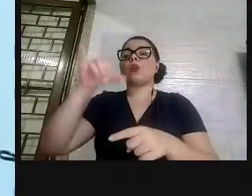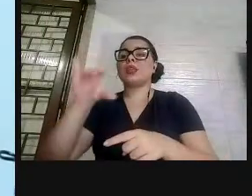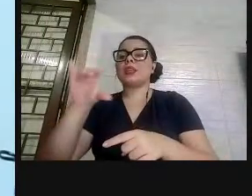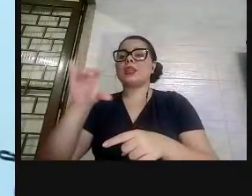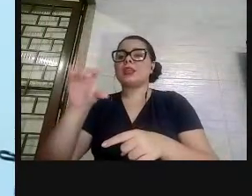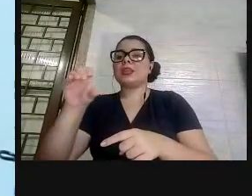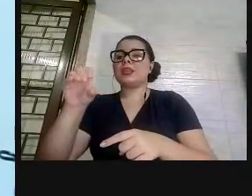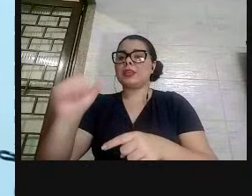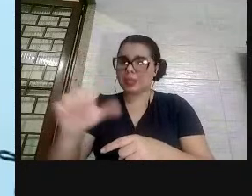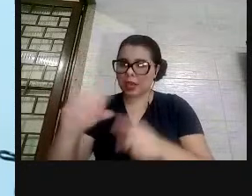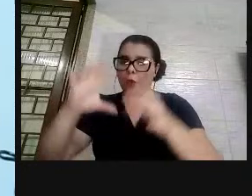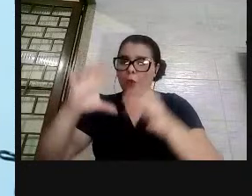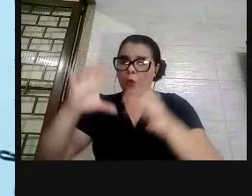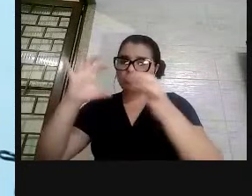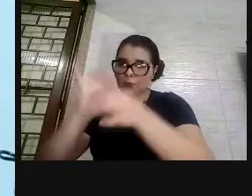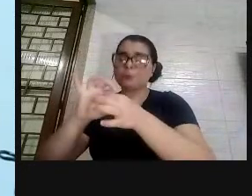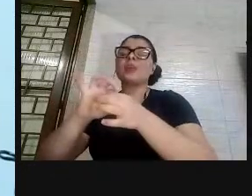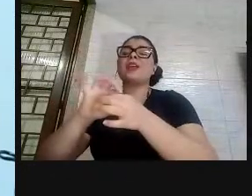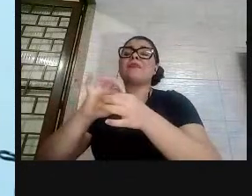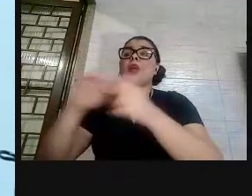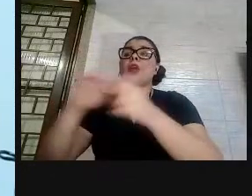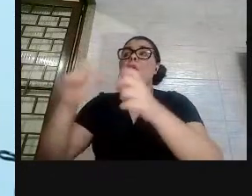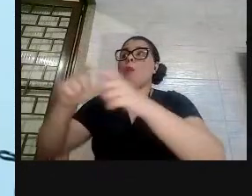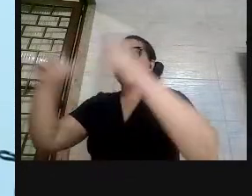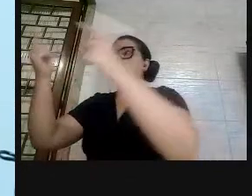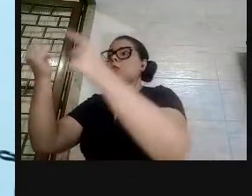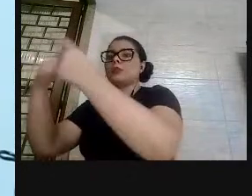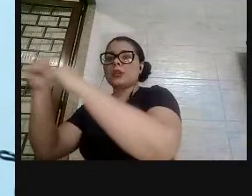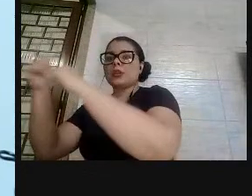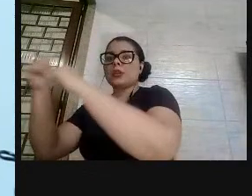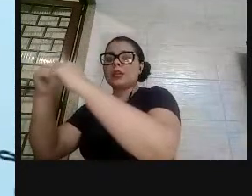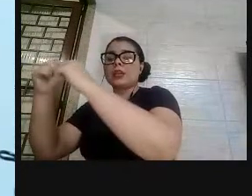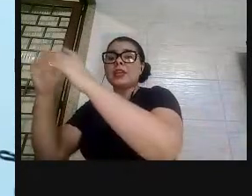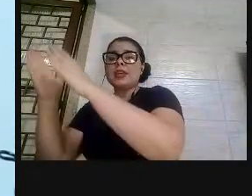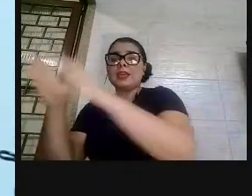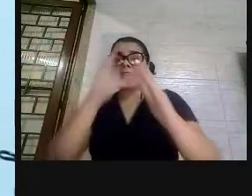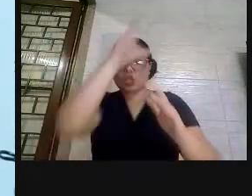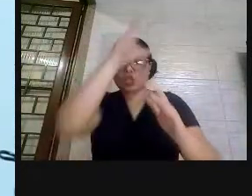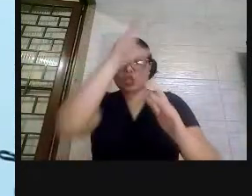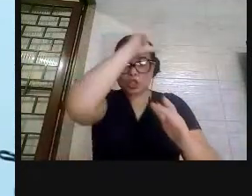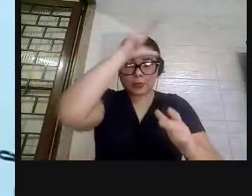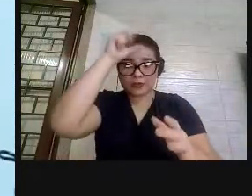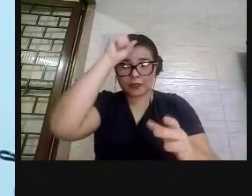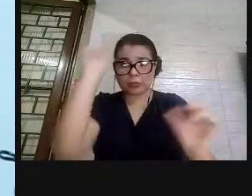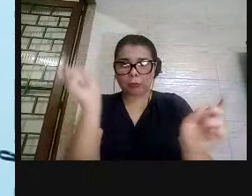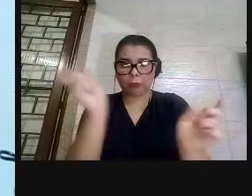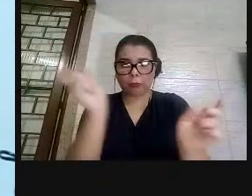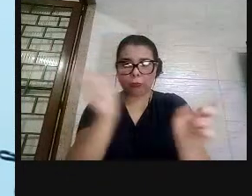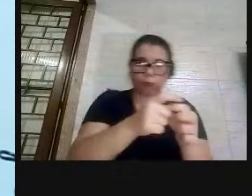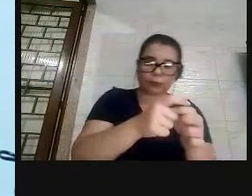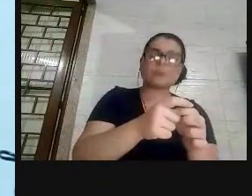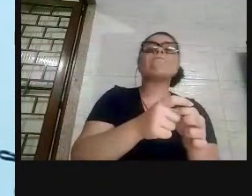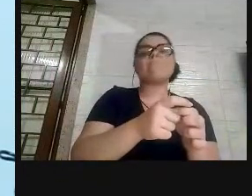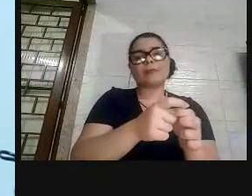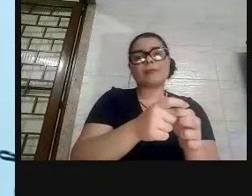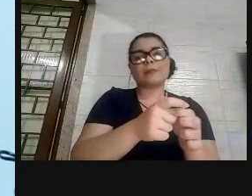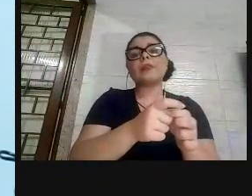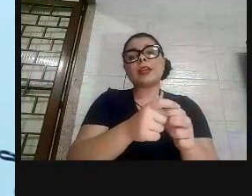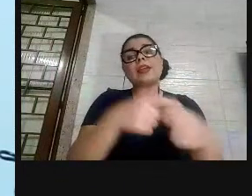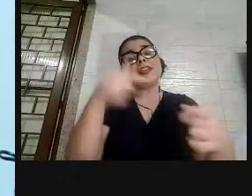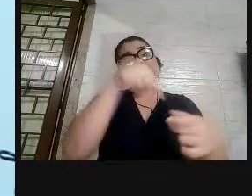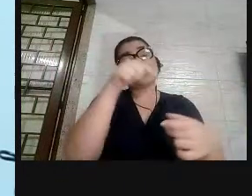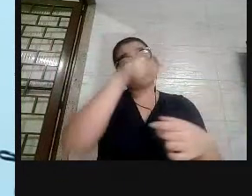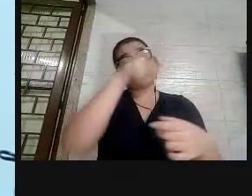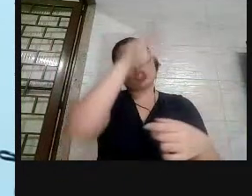as prefeituras ficam com as migalhas, com as sobras, e as prefeituras é quem cuida da ponta, cuida da educação, da saúde, da